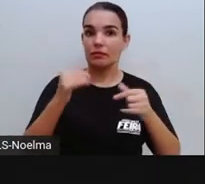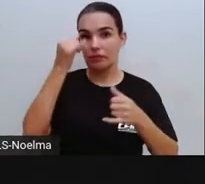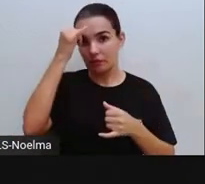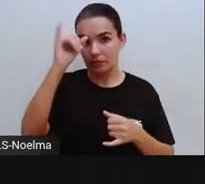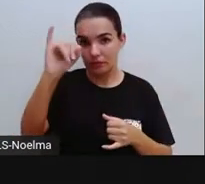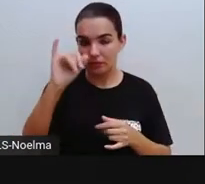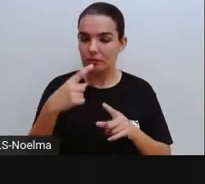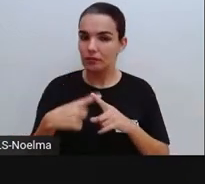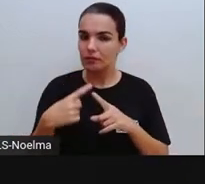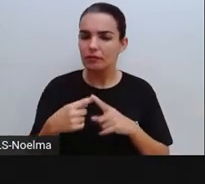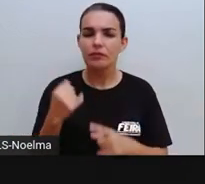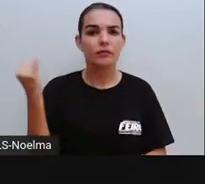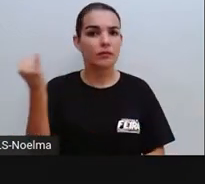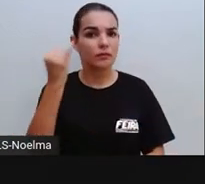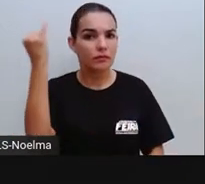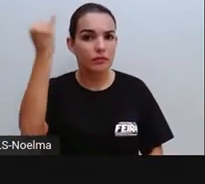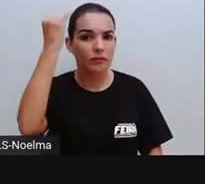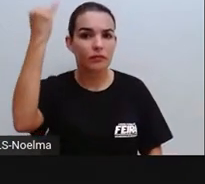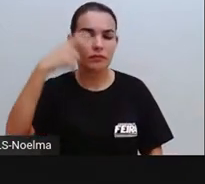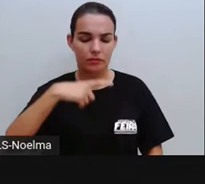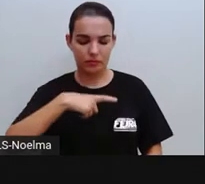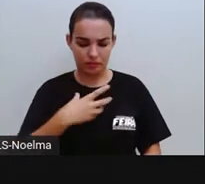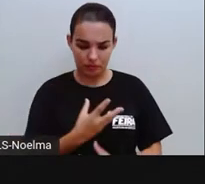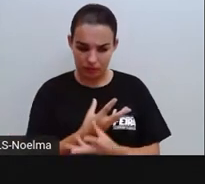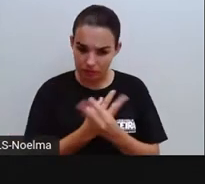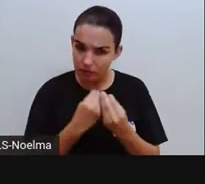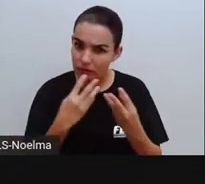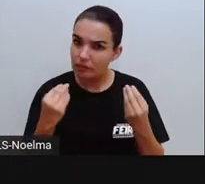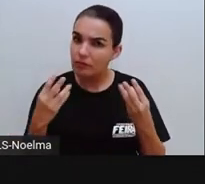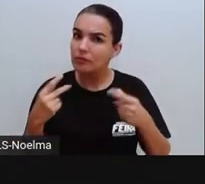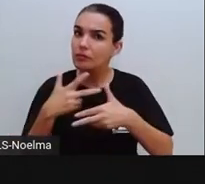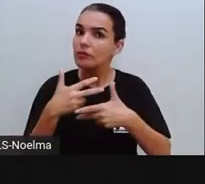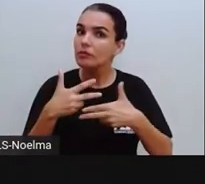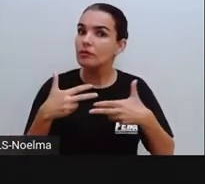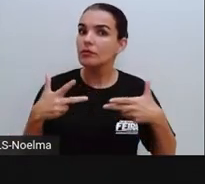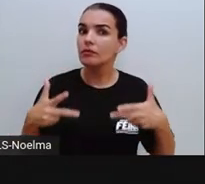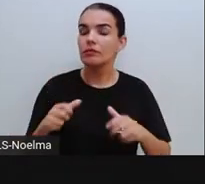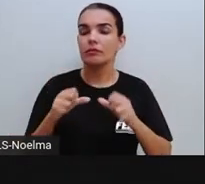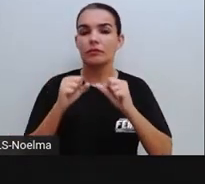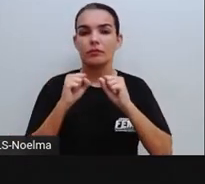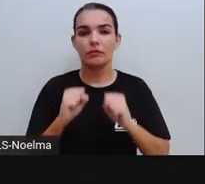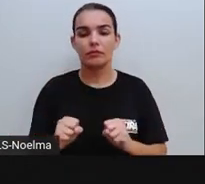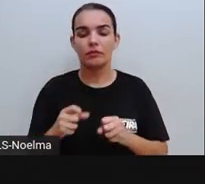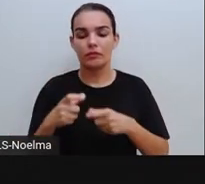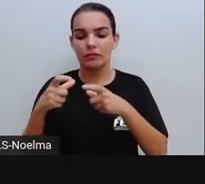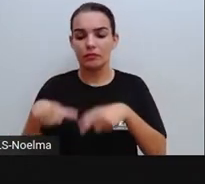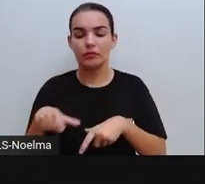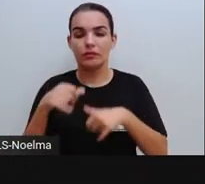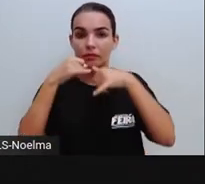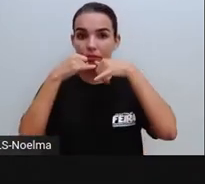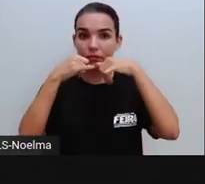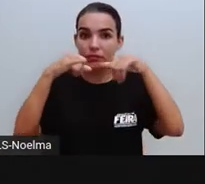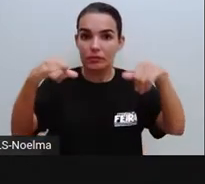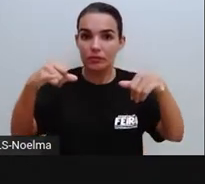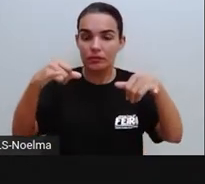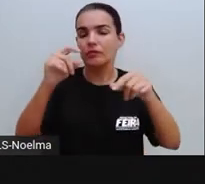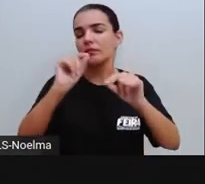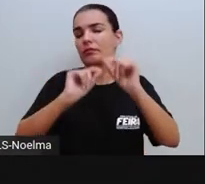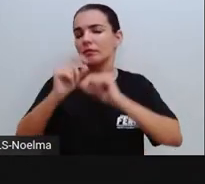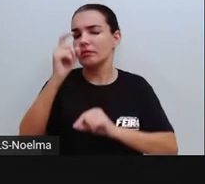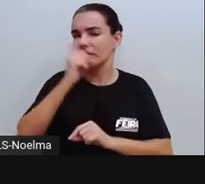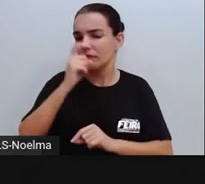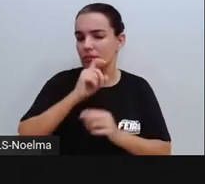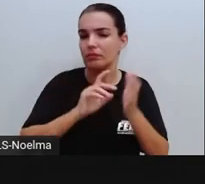importante? Existem várias situações, segundo o ano, onde as notícias, né, as fake news, as